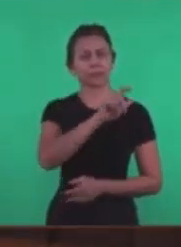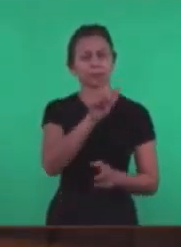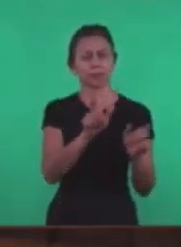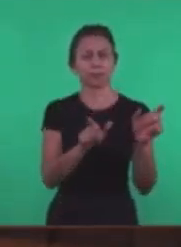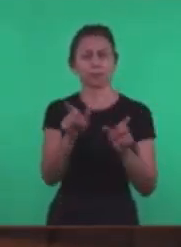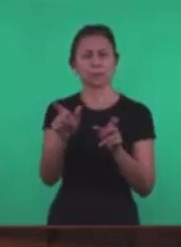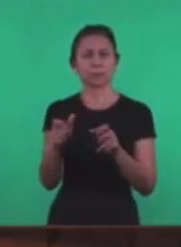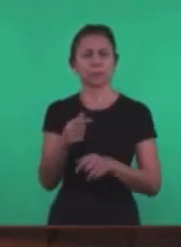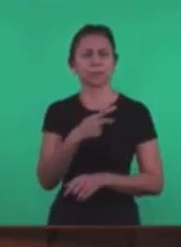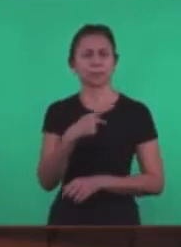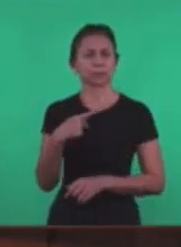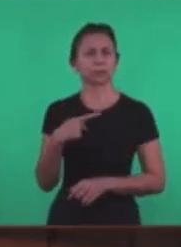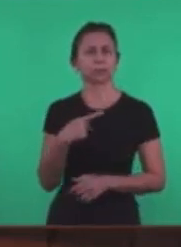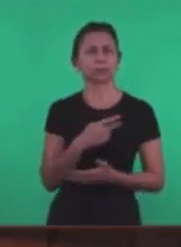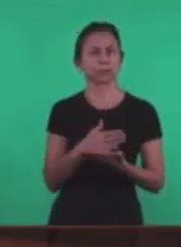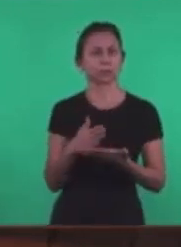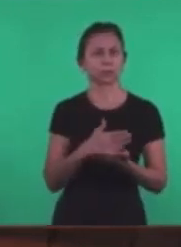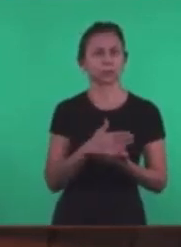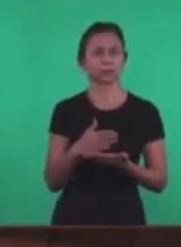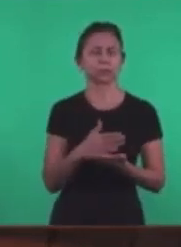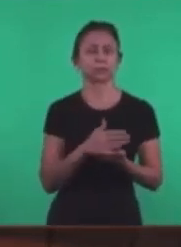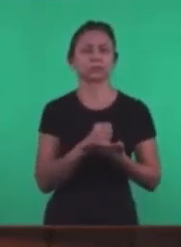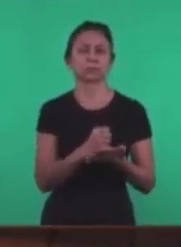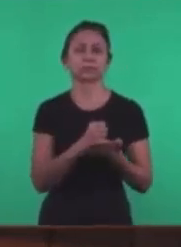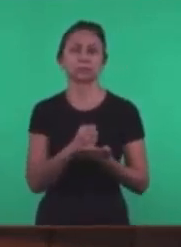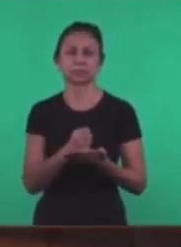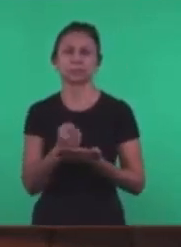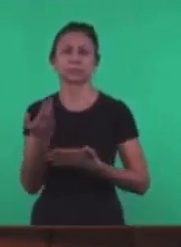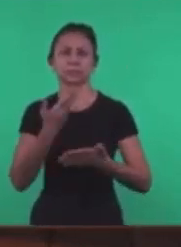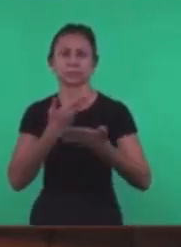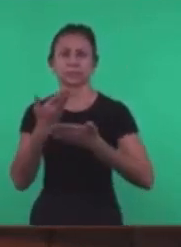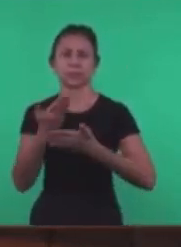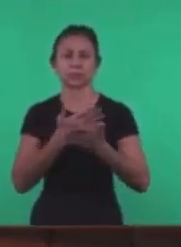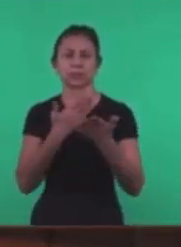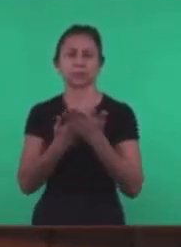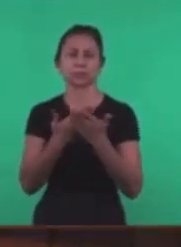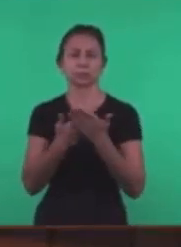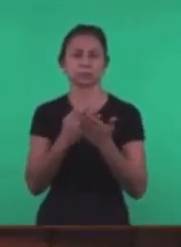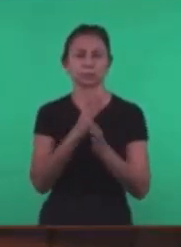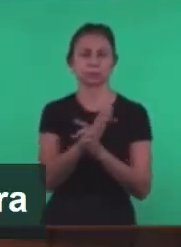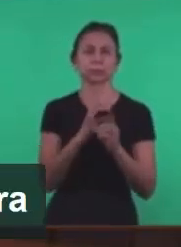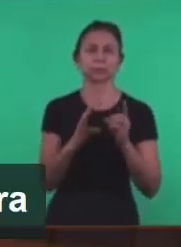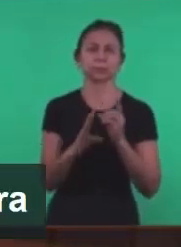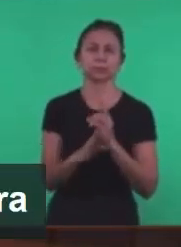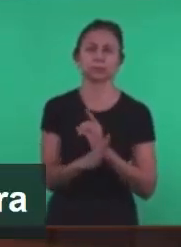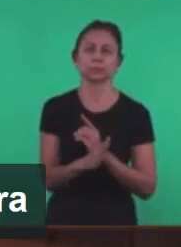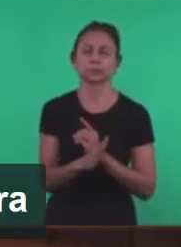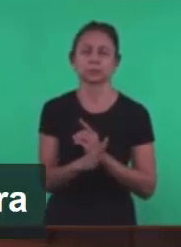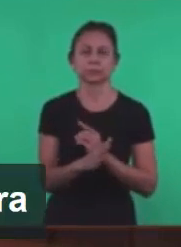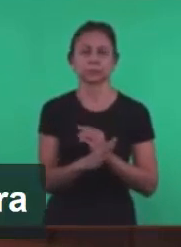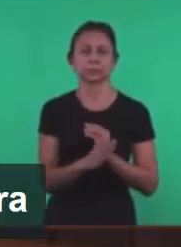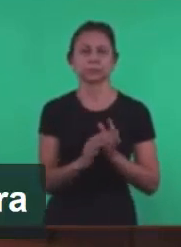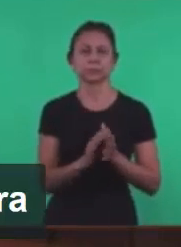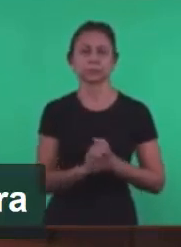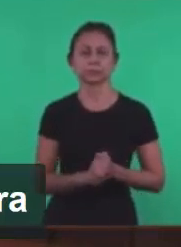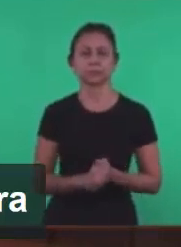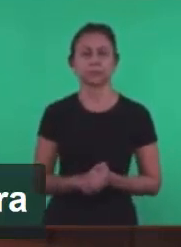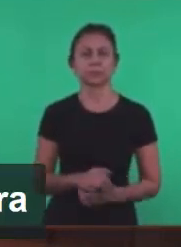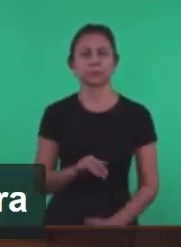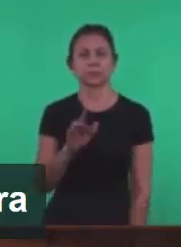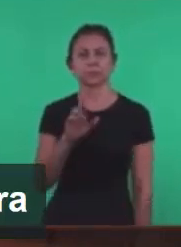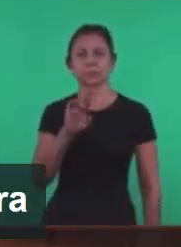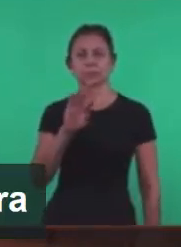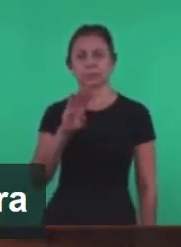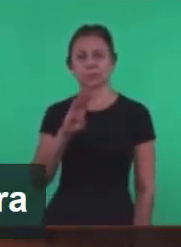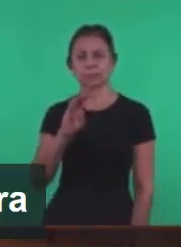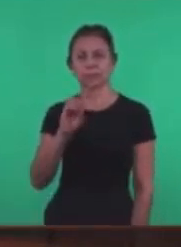pastores Que colaboraram conosco Nesse estudo bíblico Pastor Roberto Ferreira Pastor